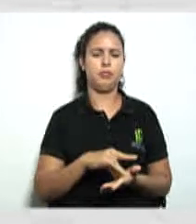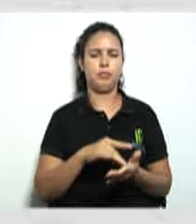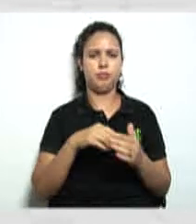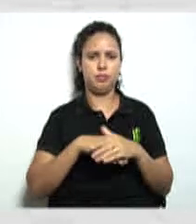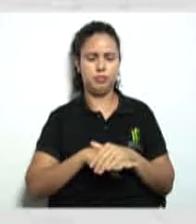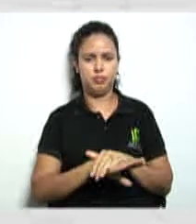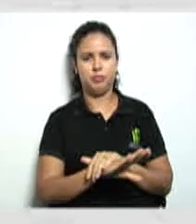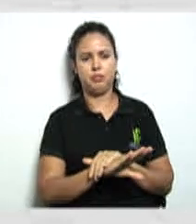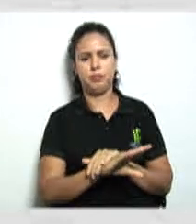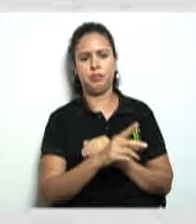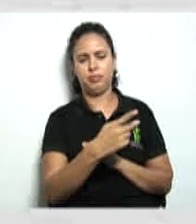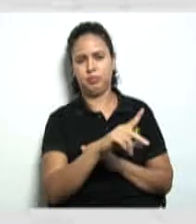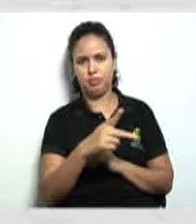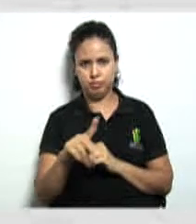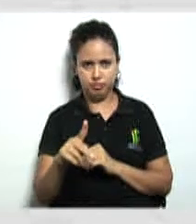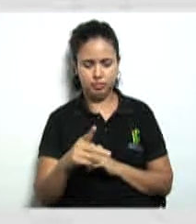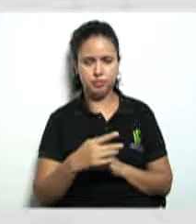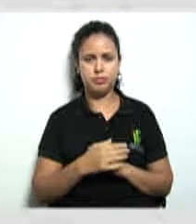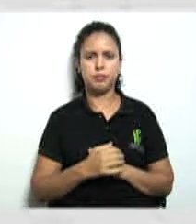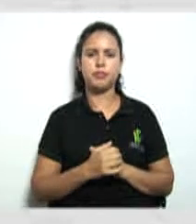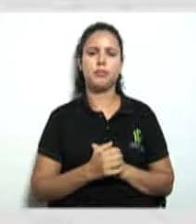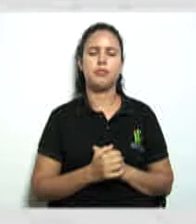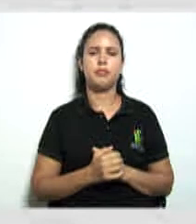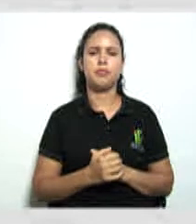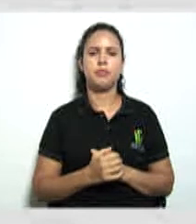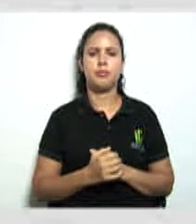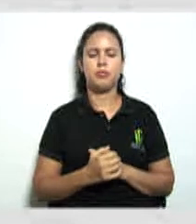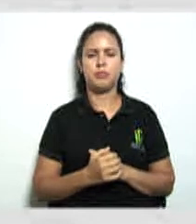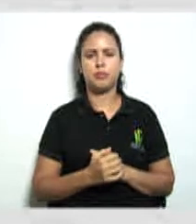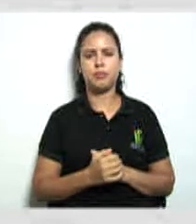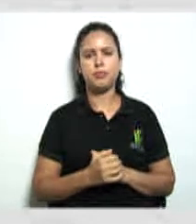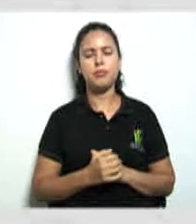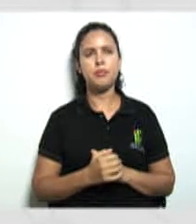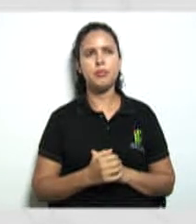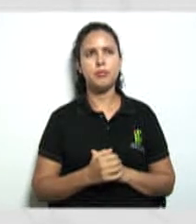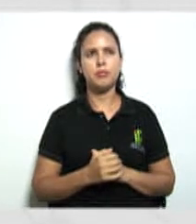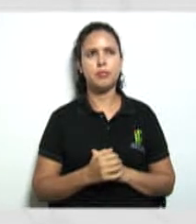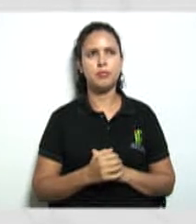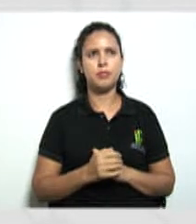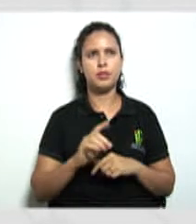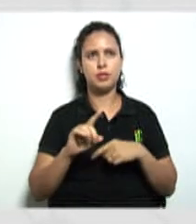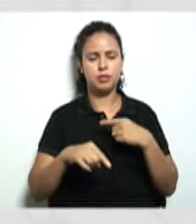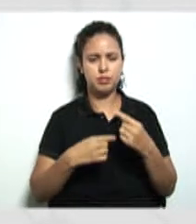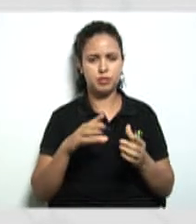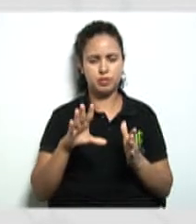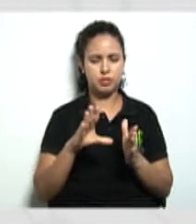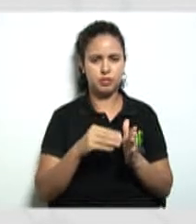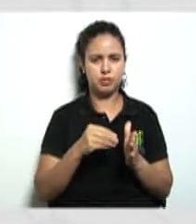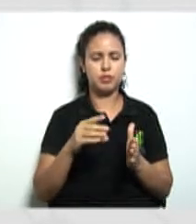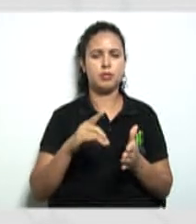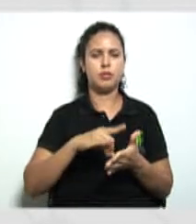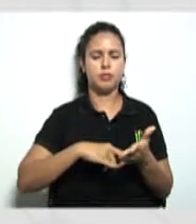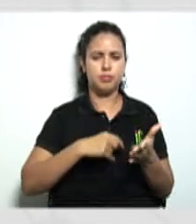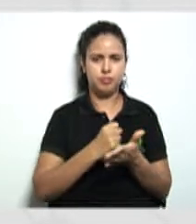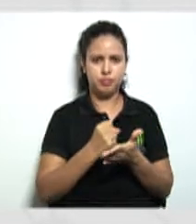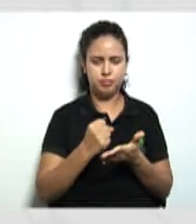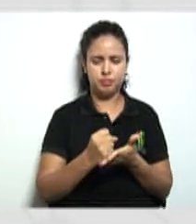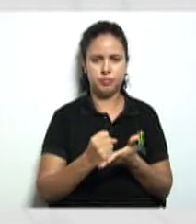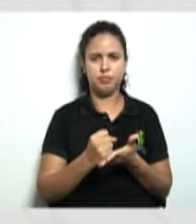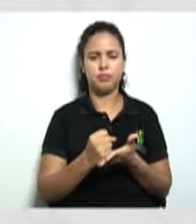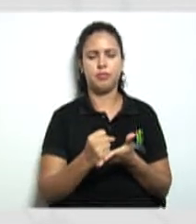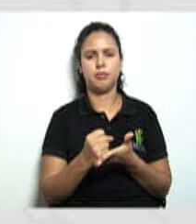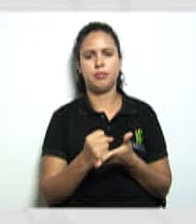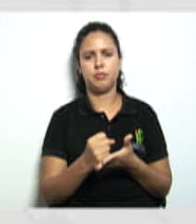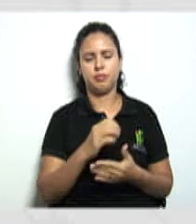respectivos donos não é mesmo pessoal olha só aí depois vem a cópia do cadastro da pessoa física e também